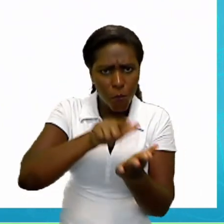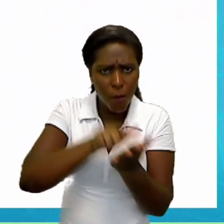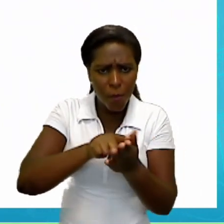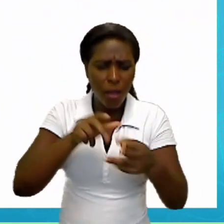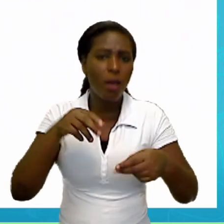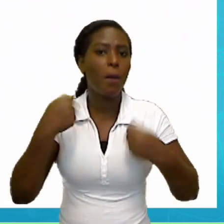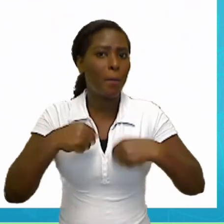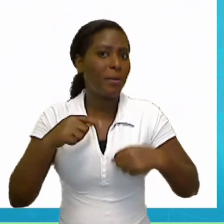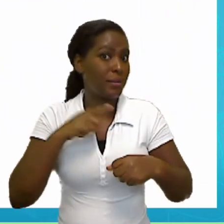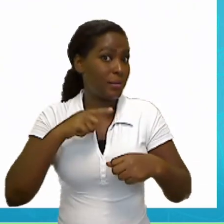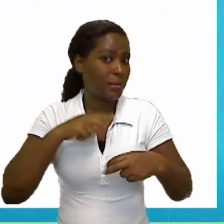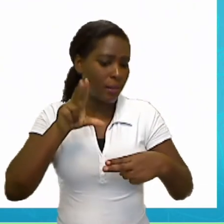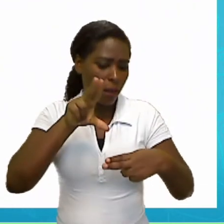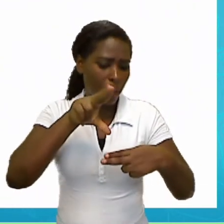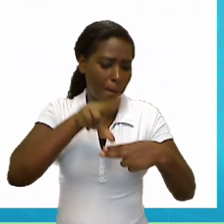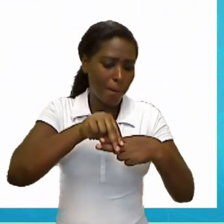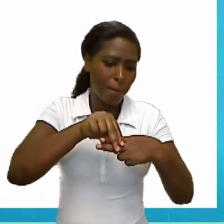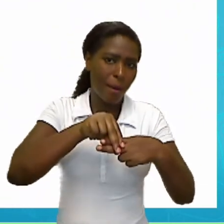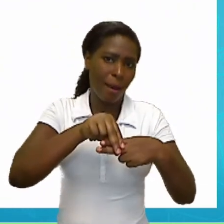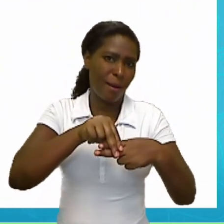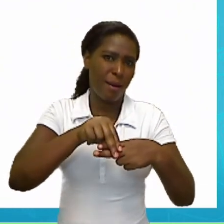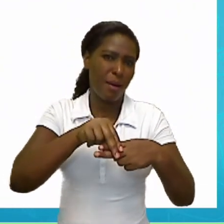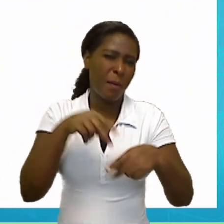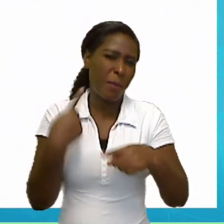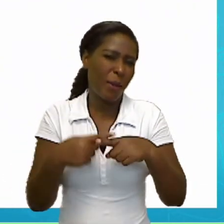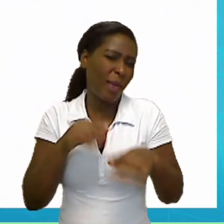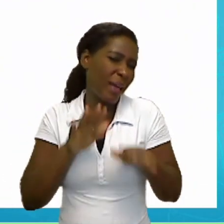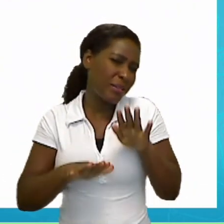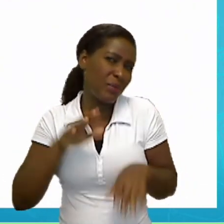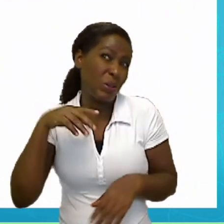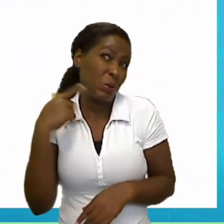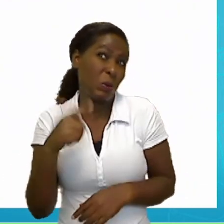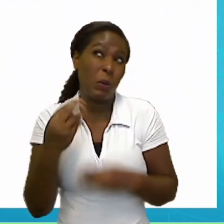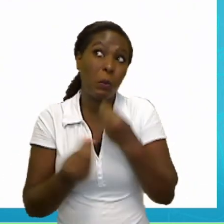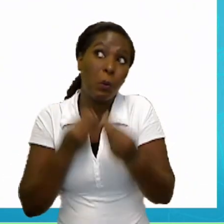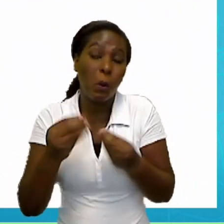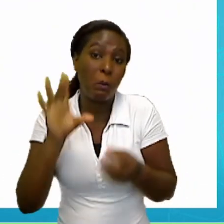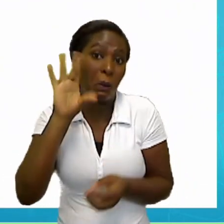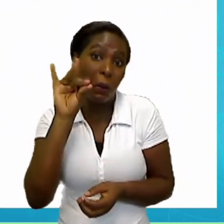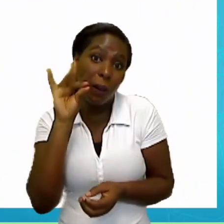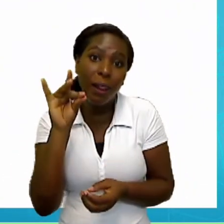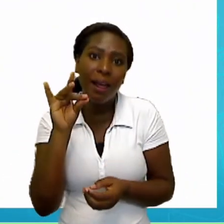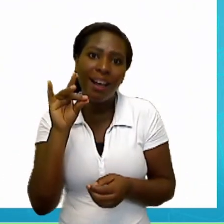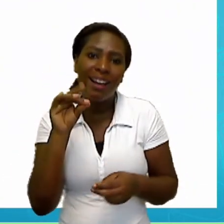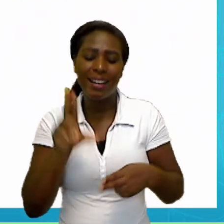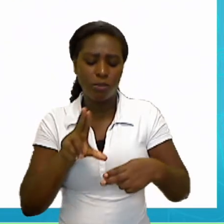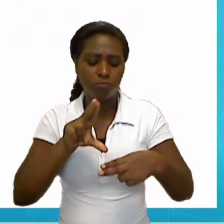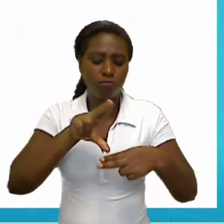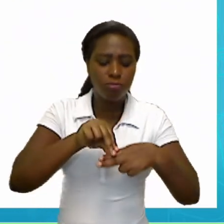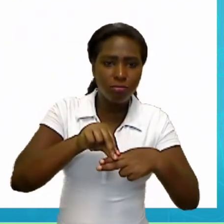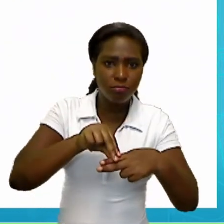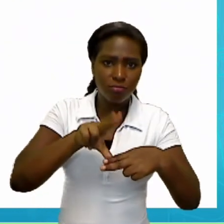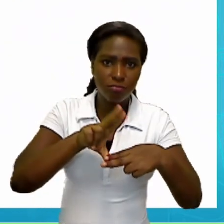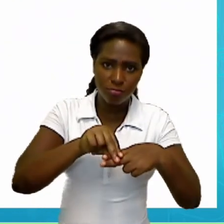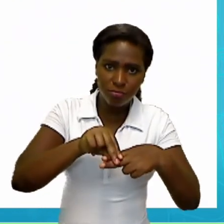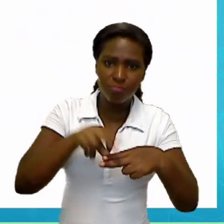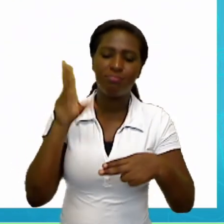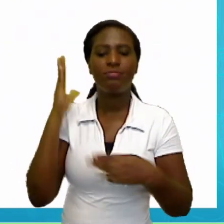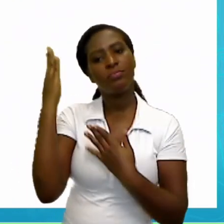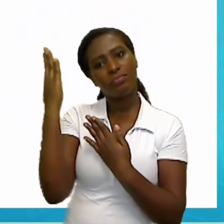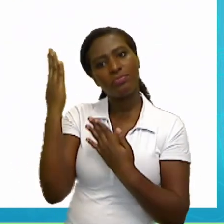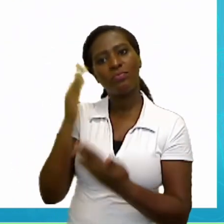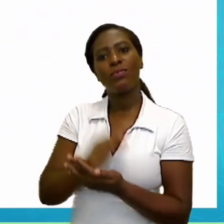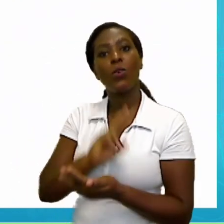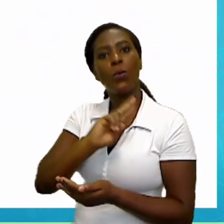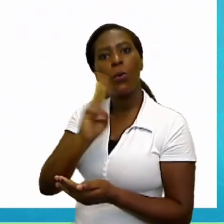um clips, né? Então, clips em inglês. Clips. Repeat. Clips. Ok? Vamos escrever clips.